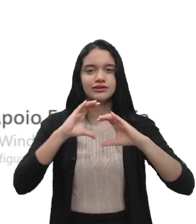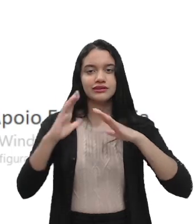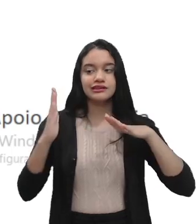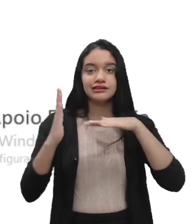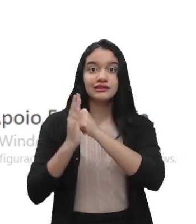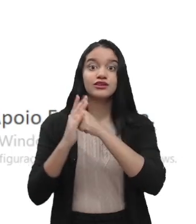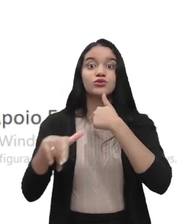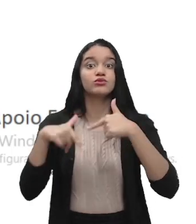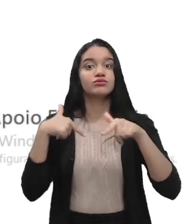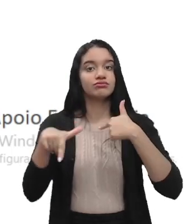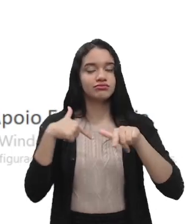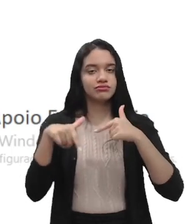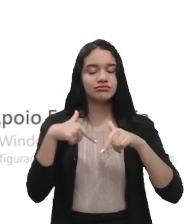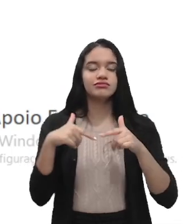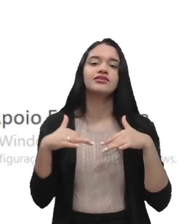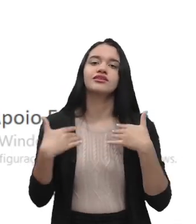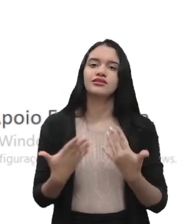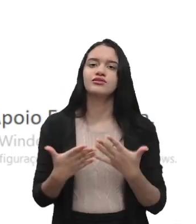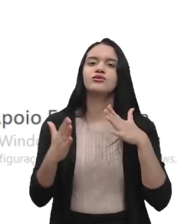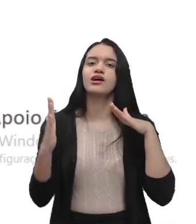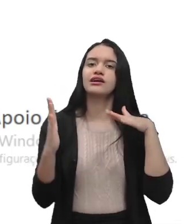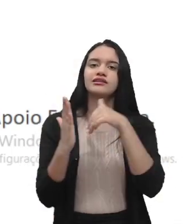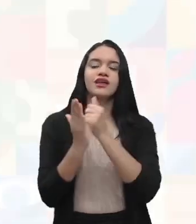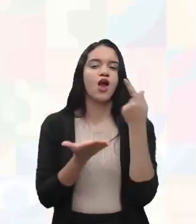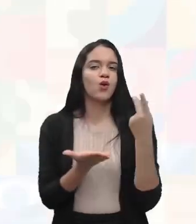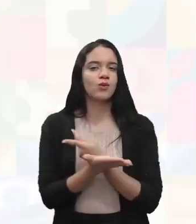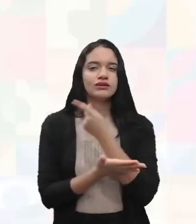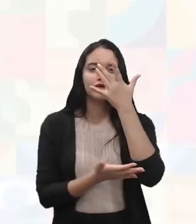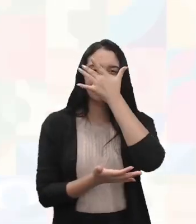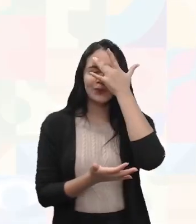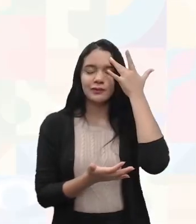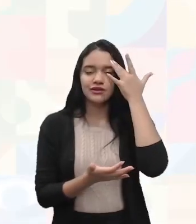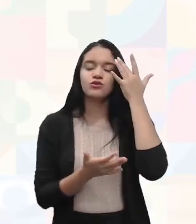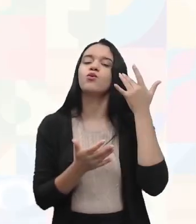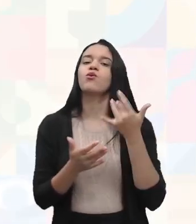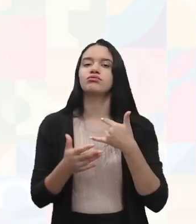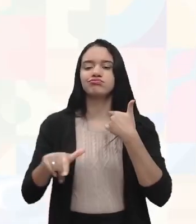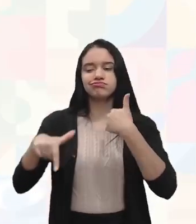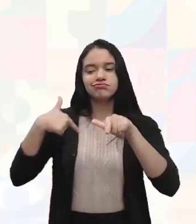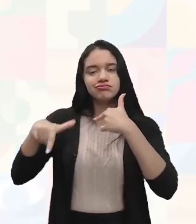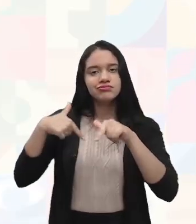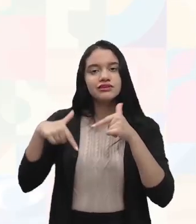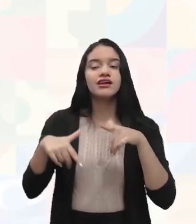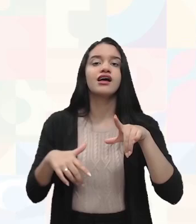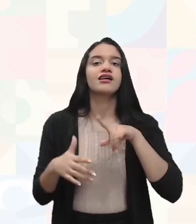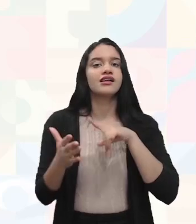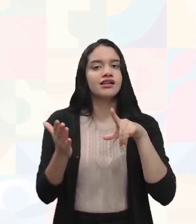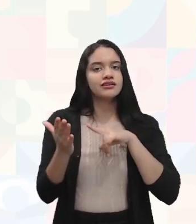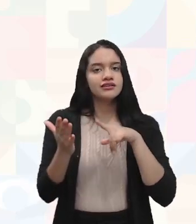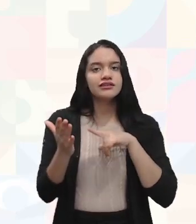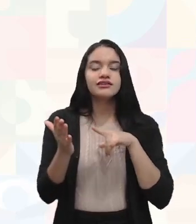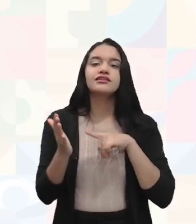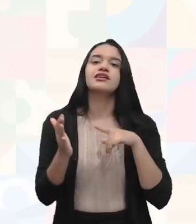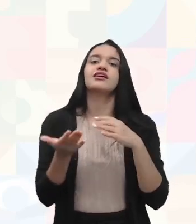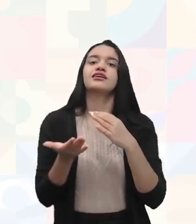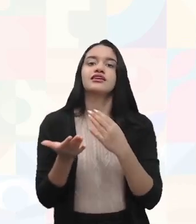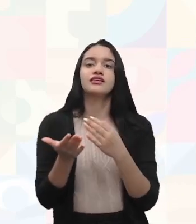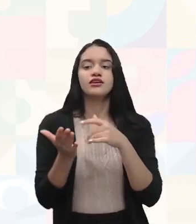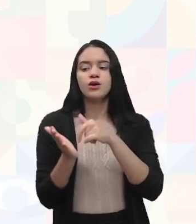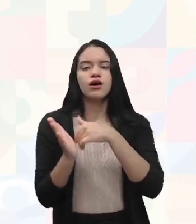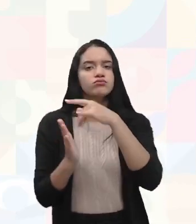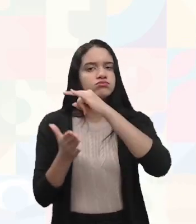Trabalho. Então, foram acidentes que aconteceram com pessoas que trabalham, que têm carteira assinada, né, que está todo